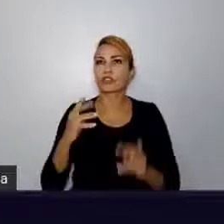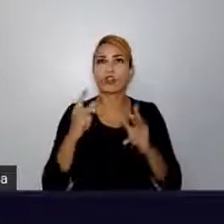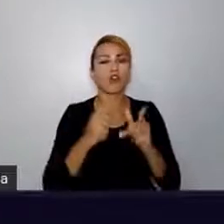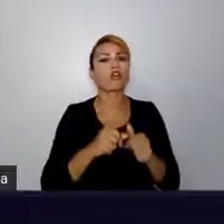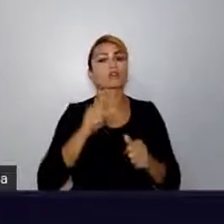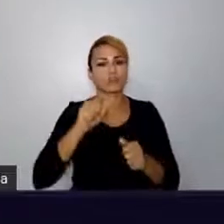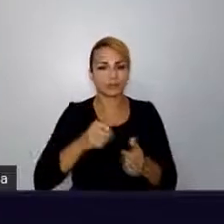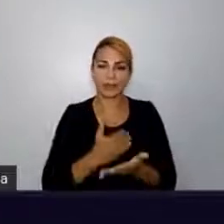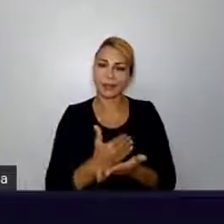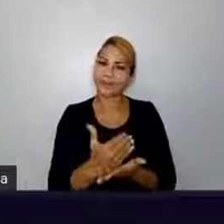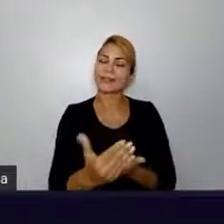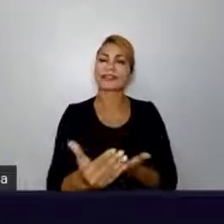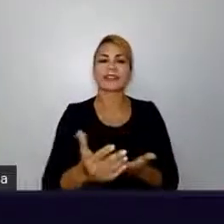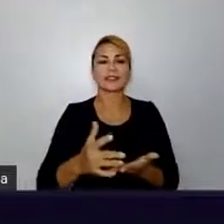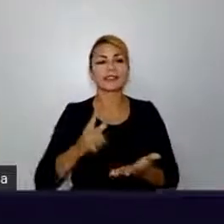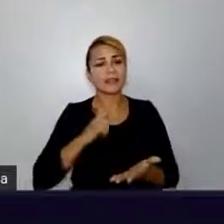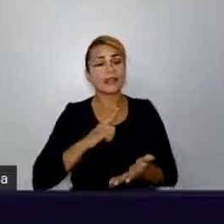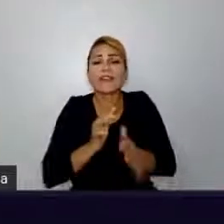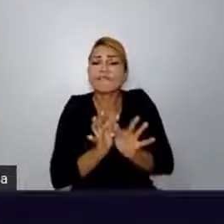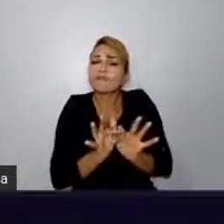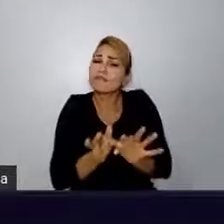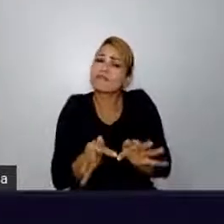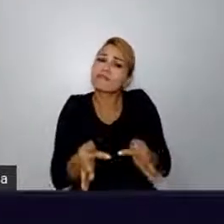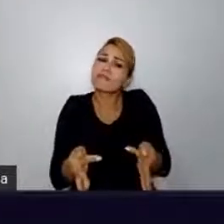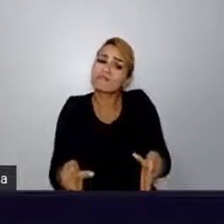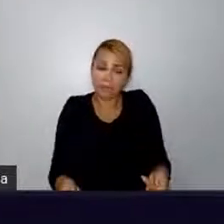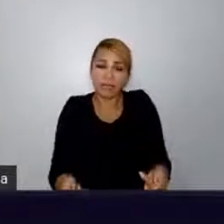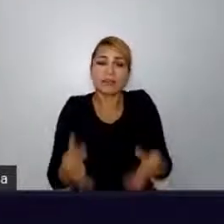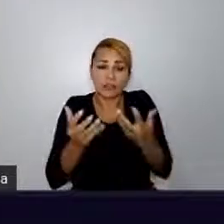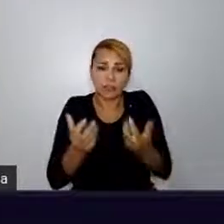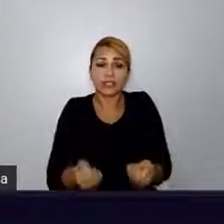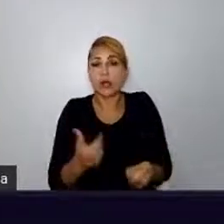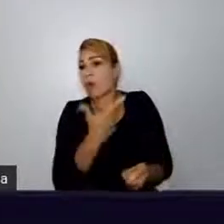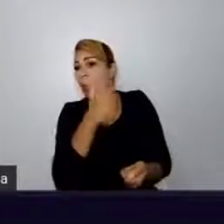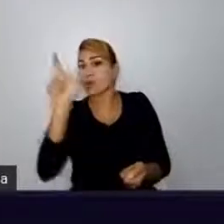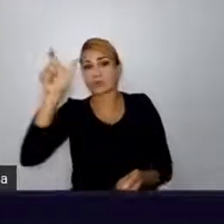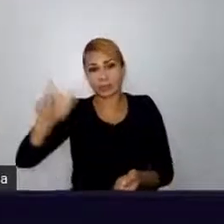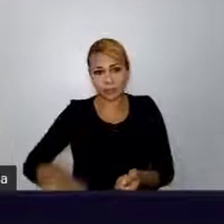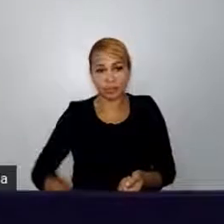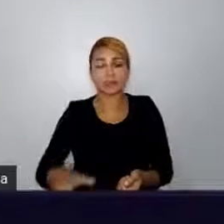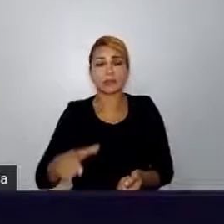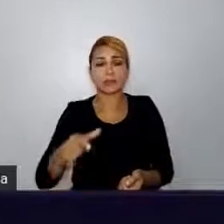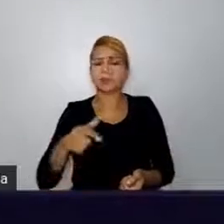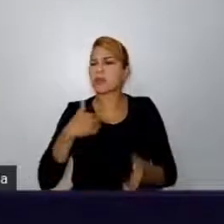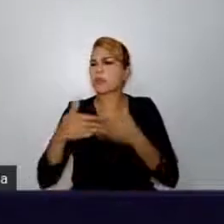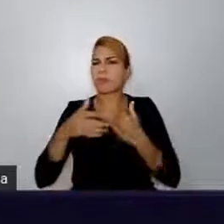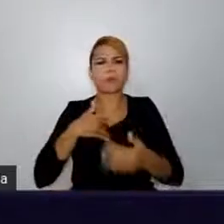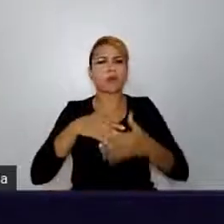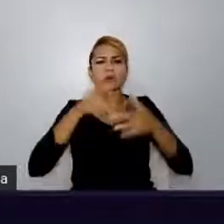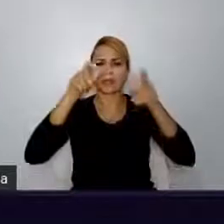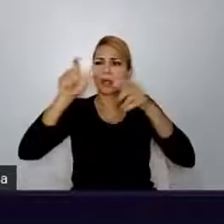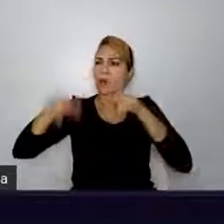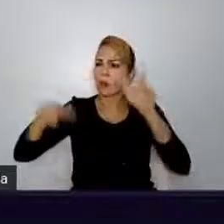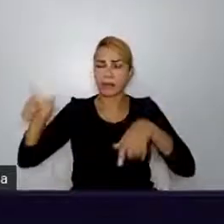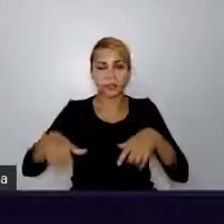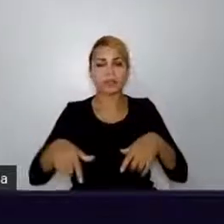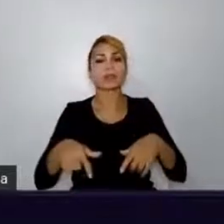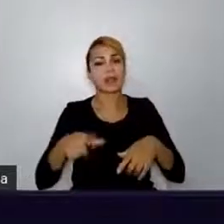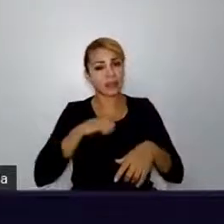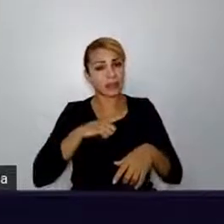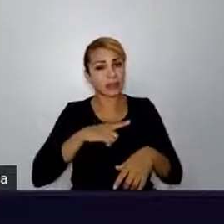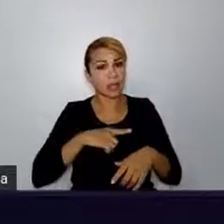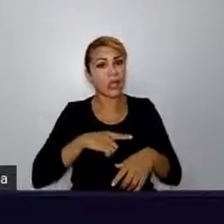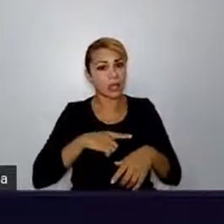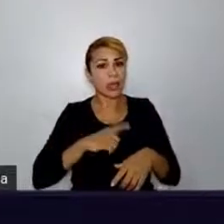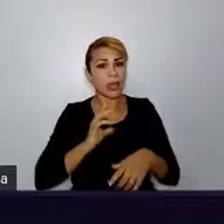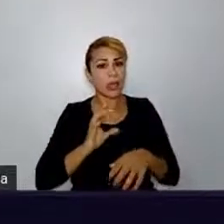reconhecer que as outras pessoas, todas, não importa quem seja, têm algo a ensinar a gente. É super